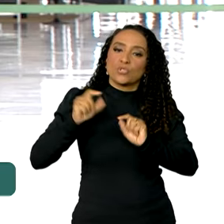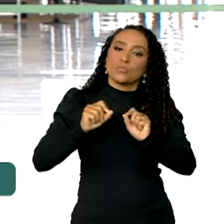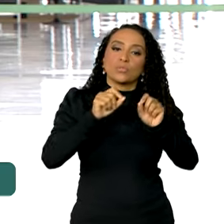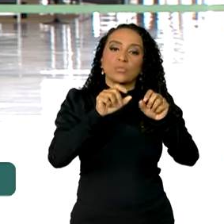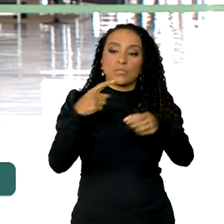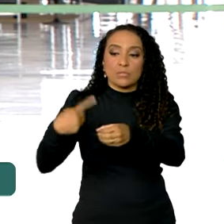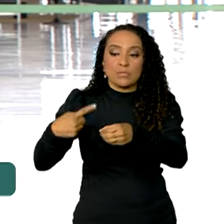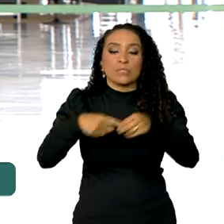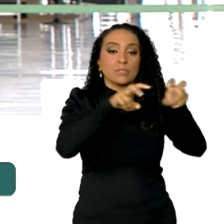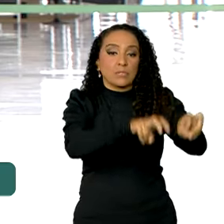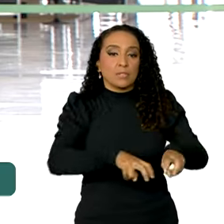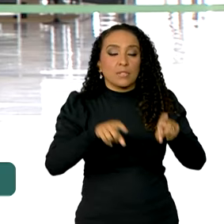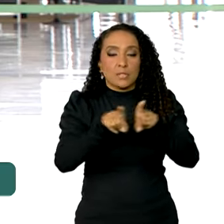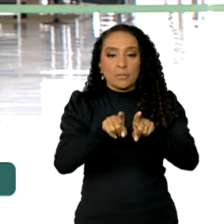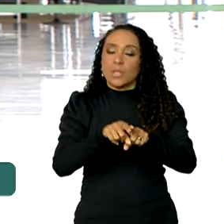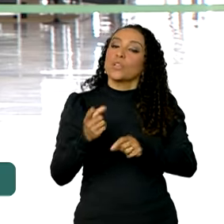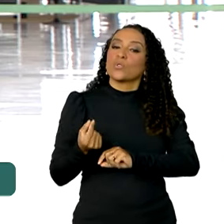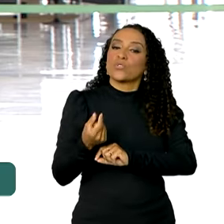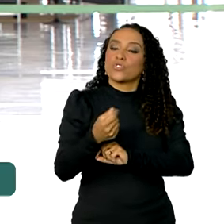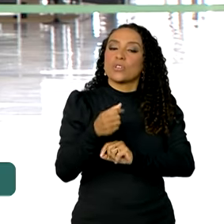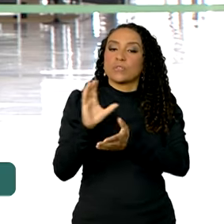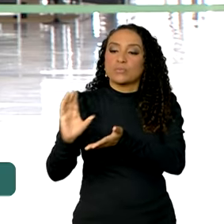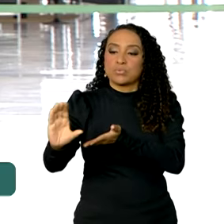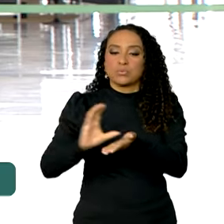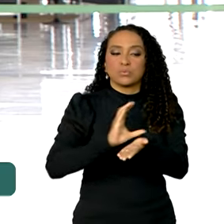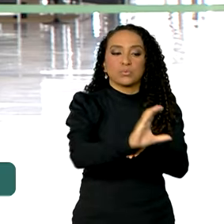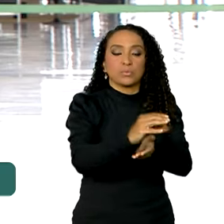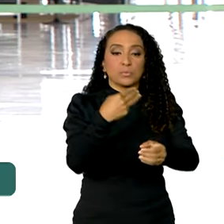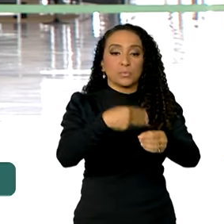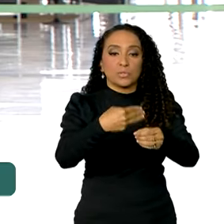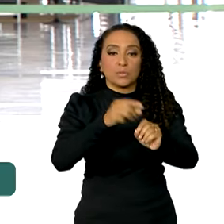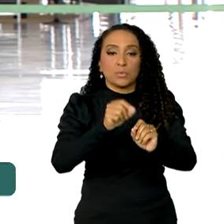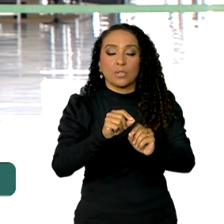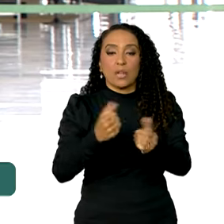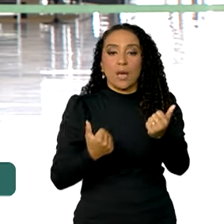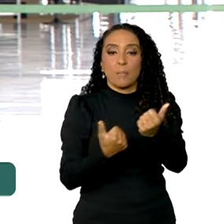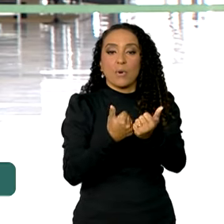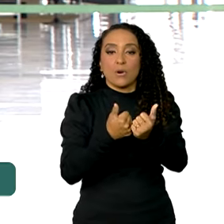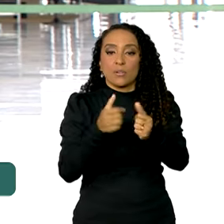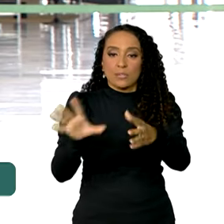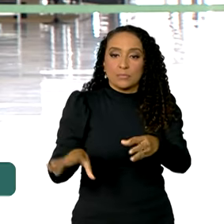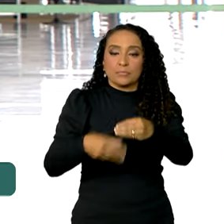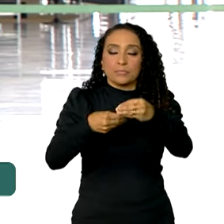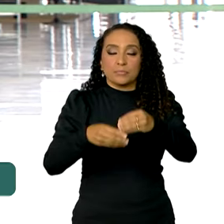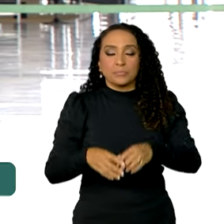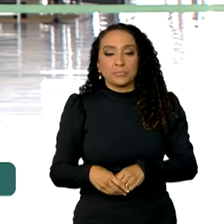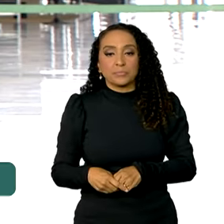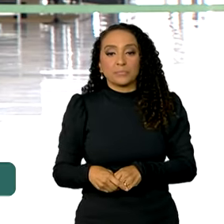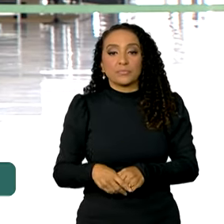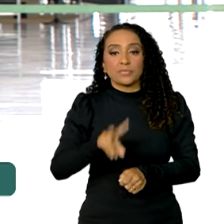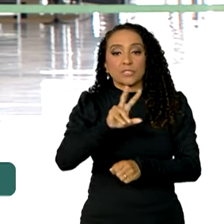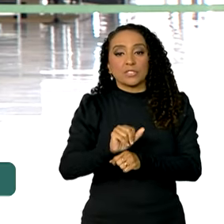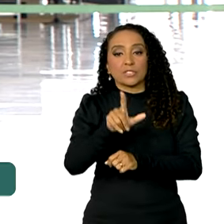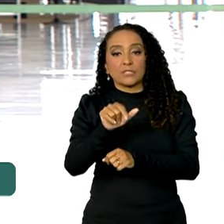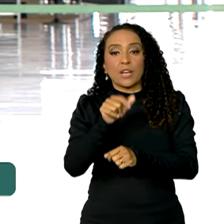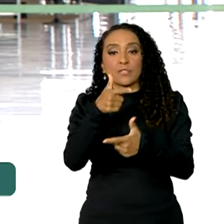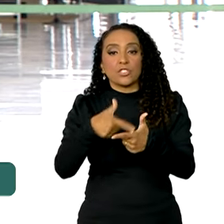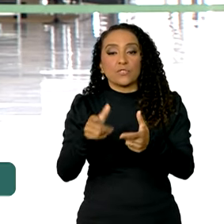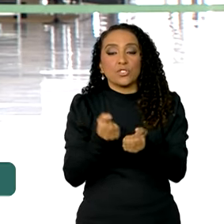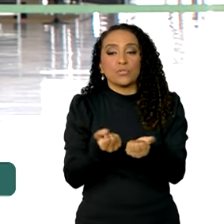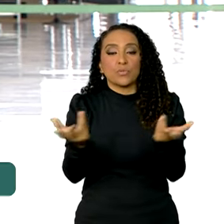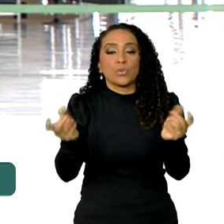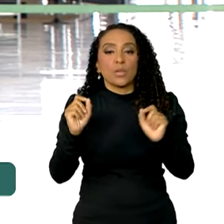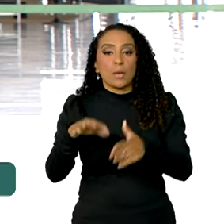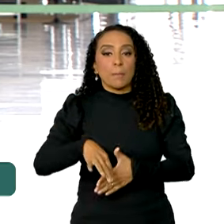urbana e rural, com recursos repassados a municípios, para apoio na implementação. As vagas serão distribuídas,